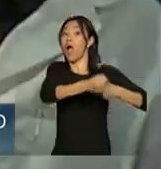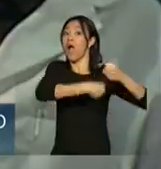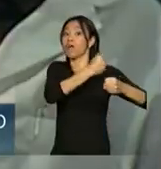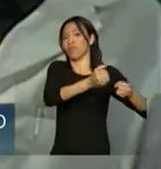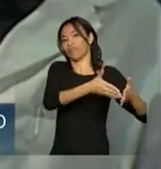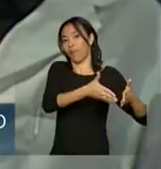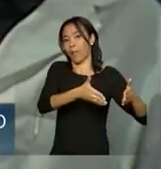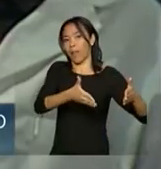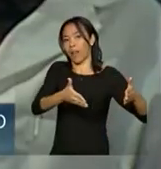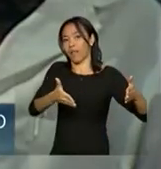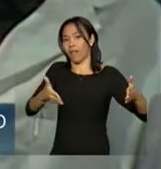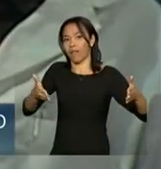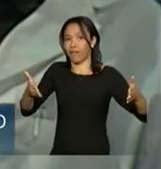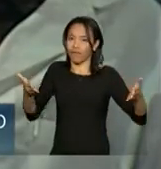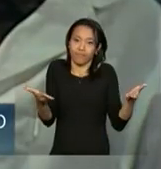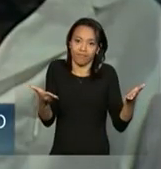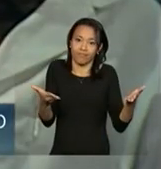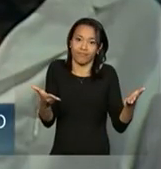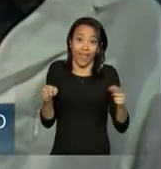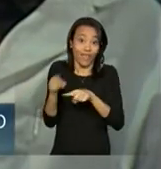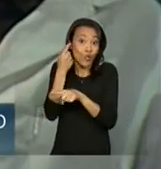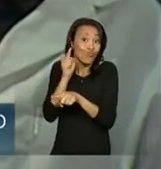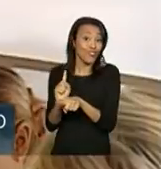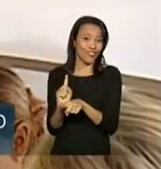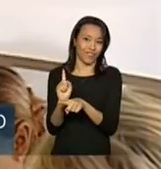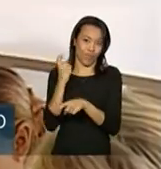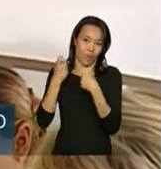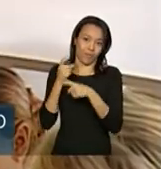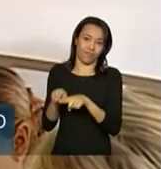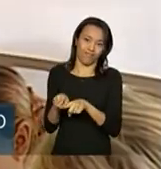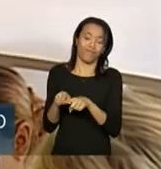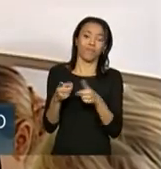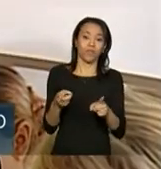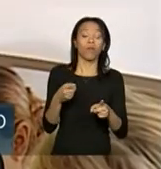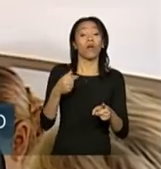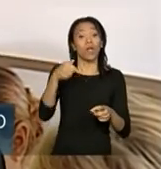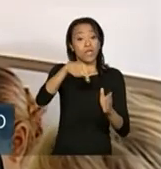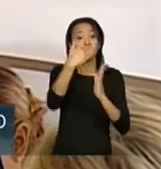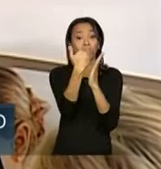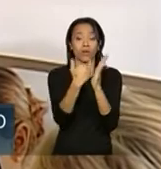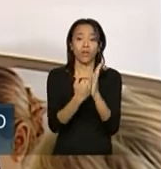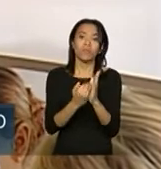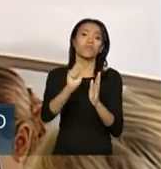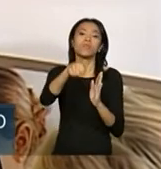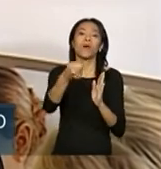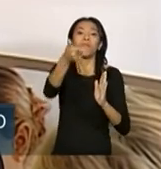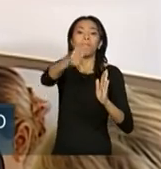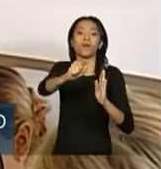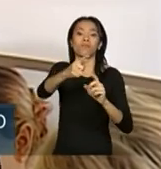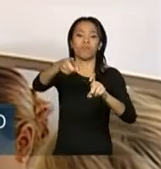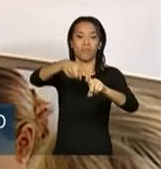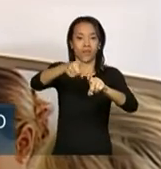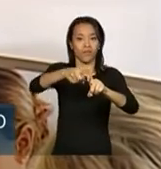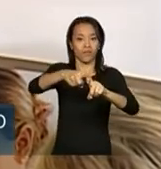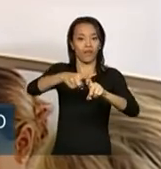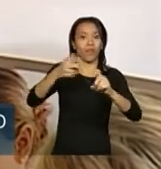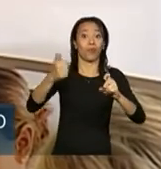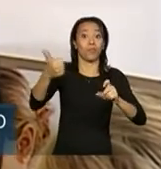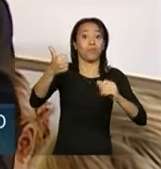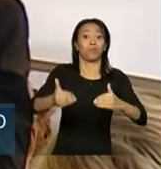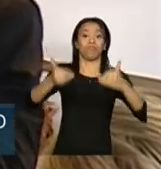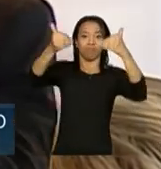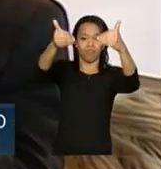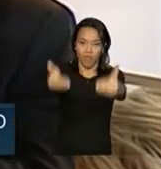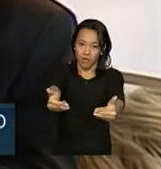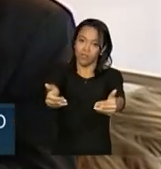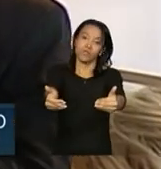médico no município ao longo de todo o ano. Então, o Programa Mais Médicos é um passo muito decisivo para isso. Nós, durante